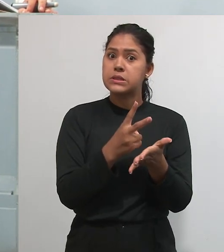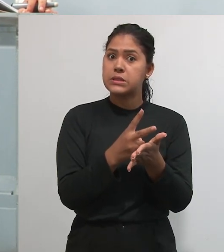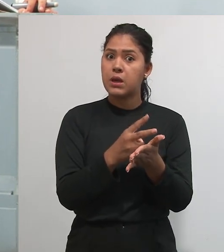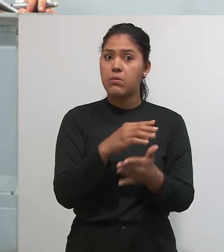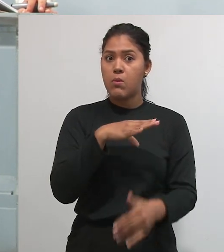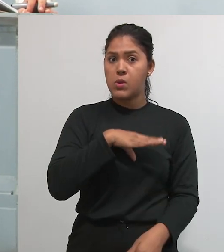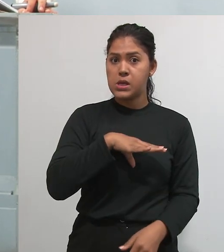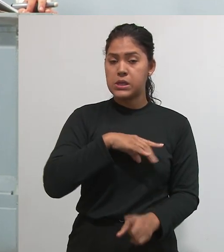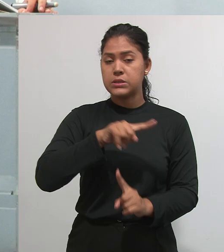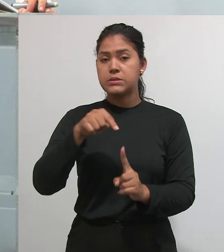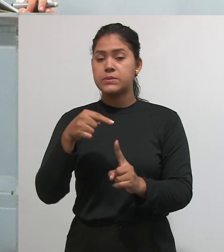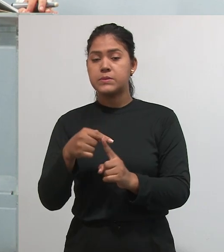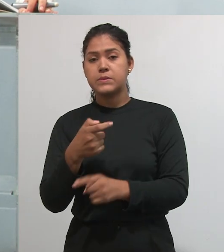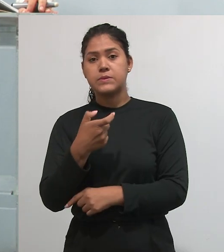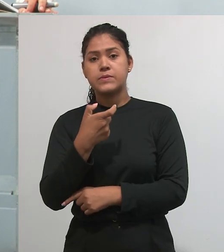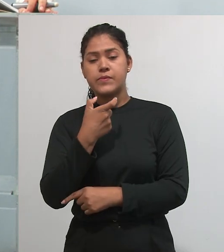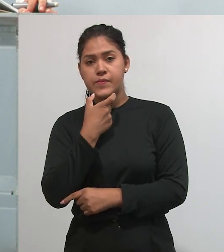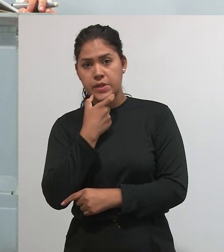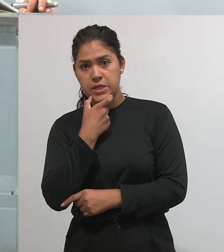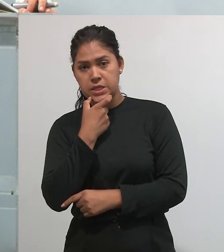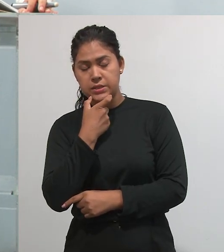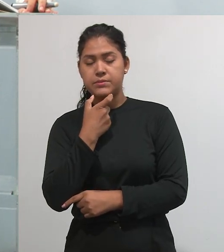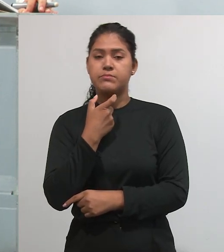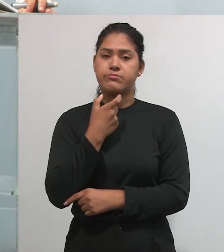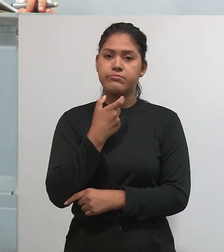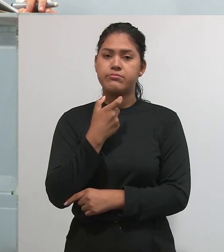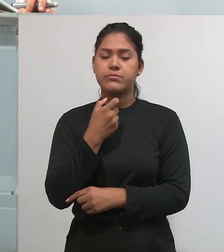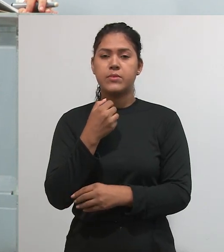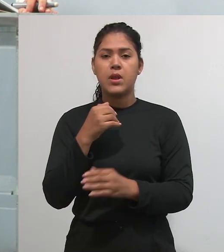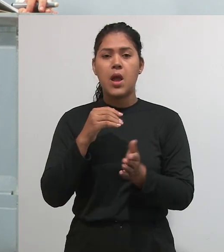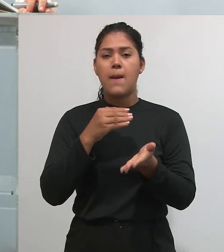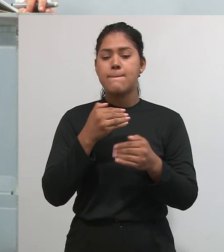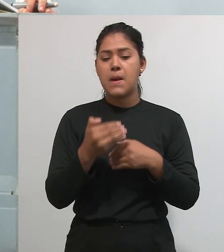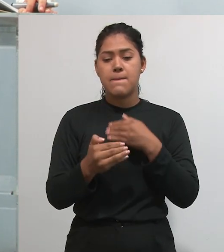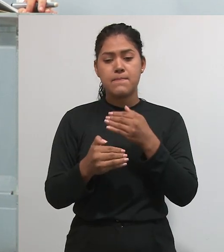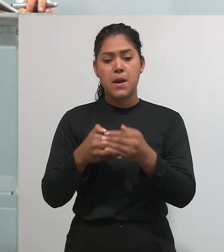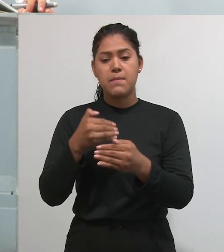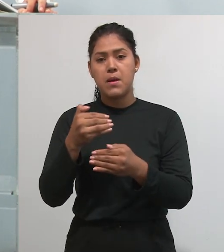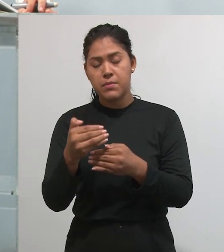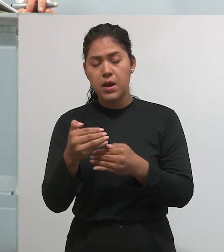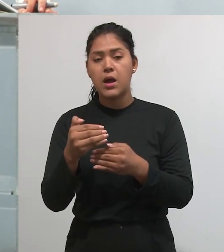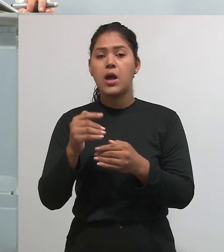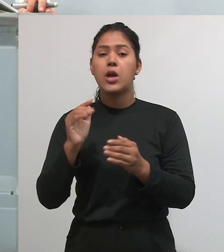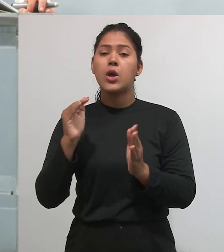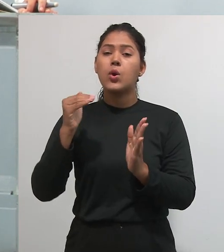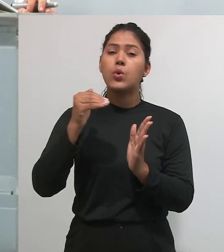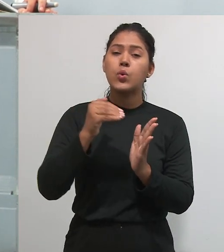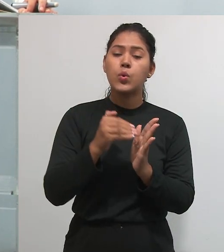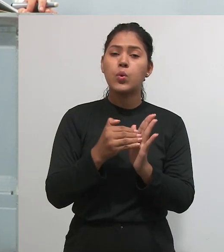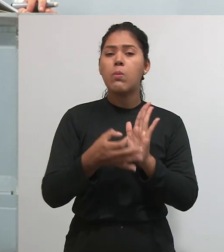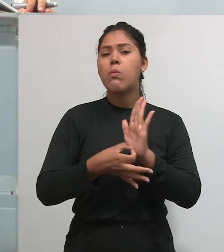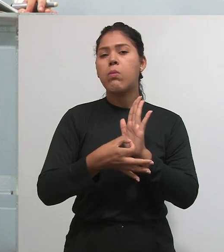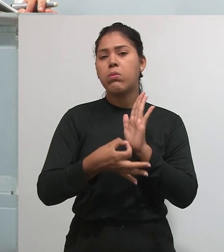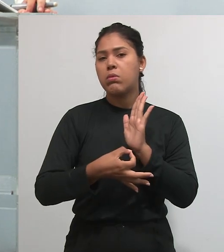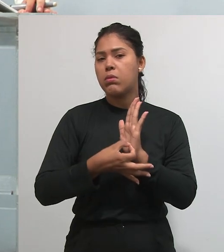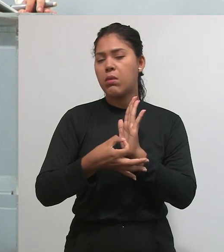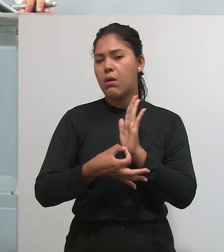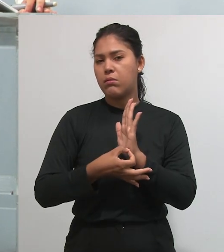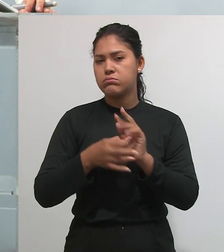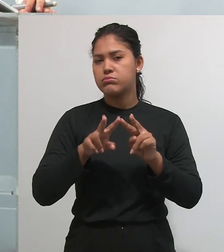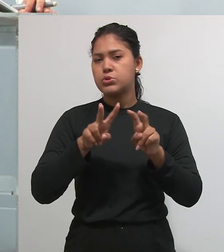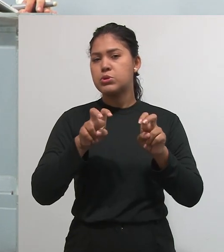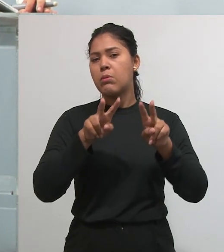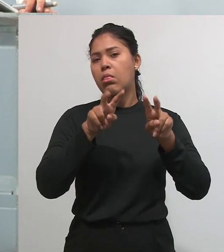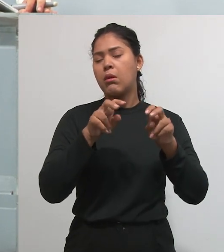resumo, uma pequena introdução, percursos metodológicos e uma discussão sobre aquele assunto. Os